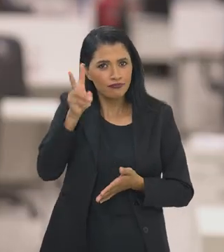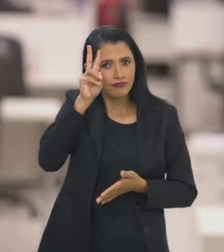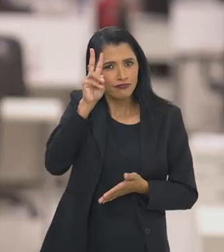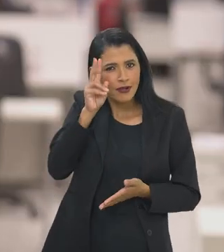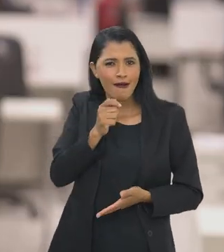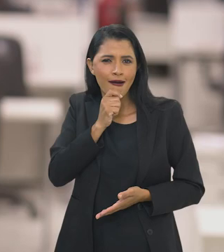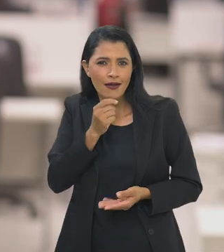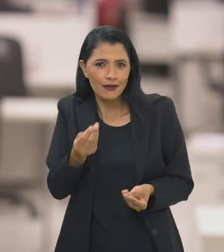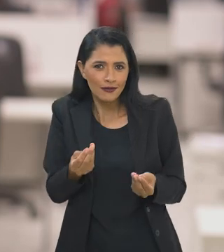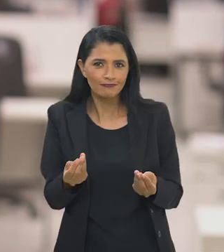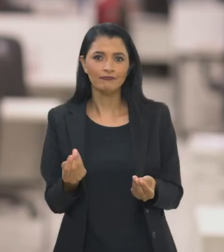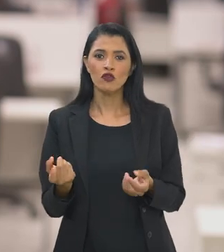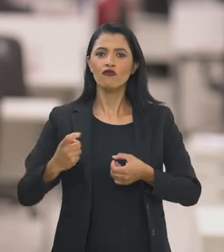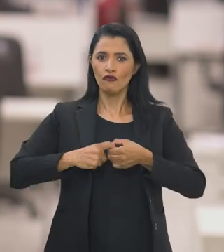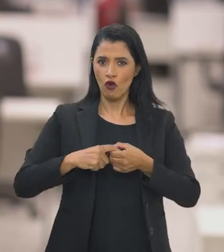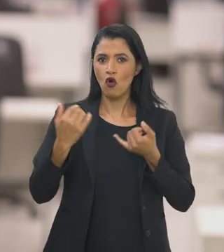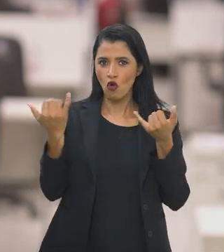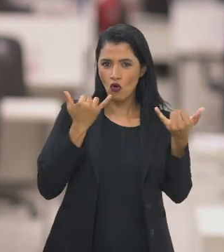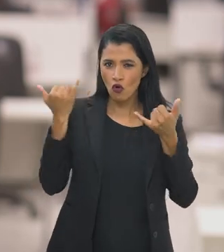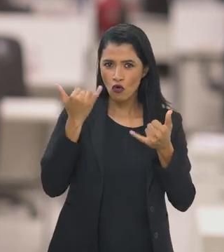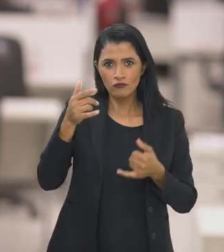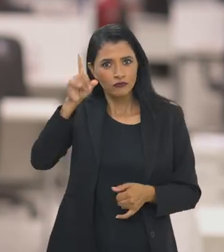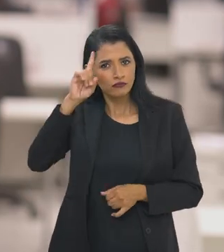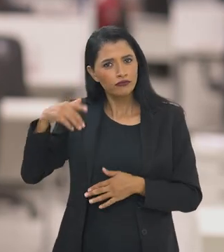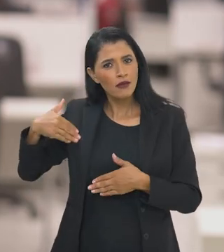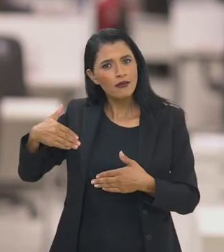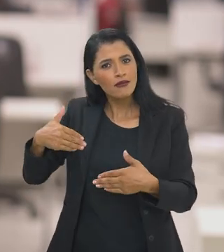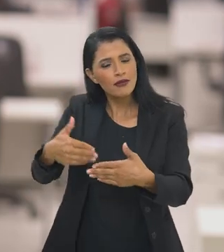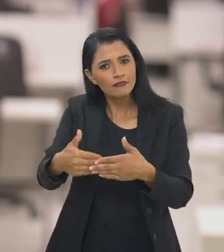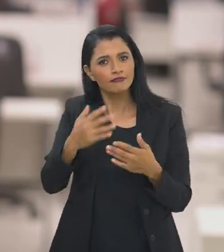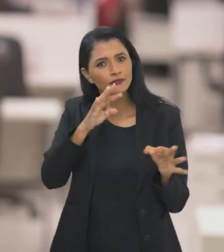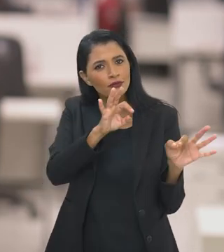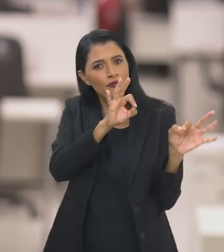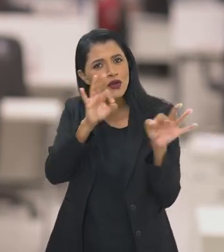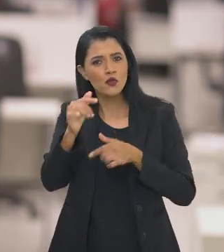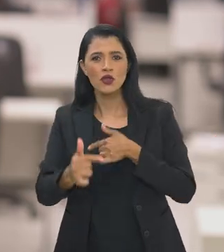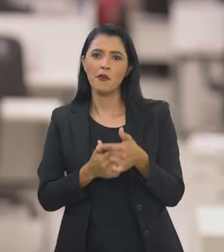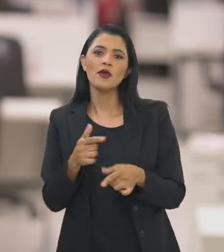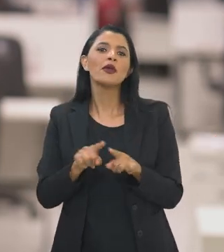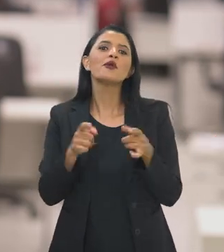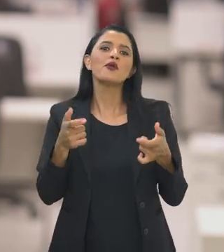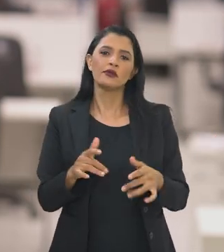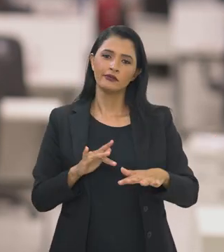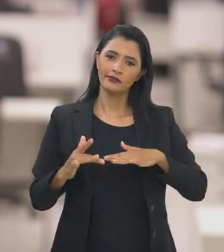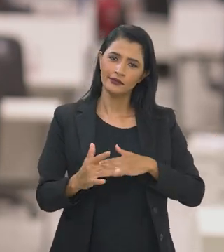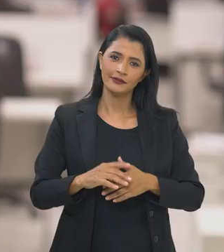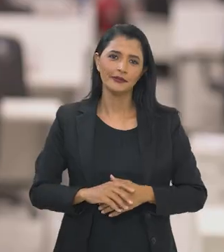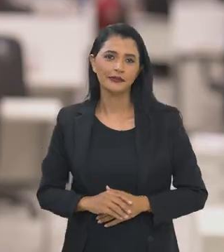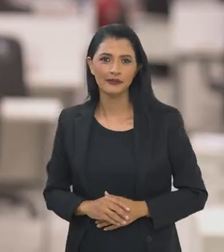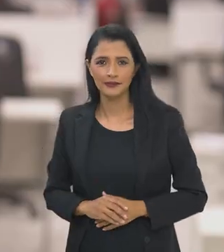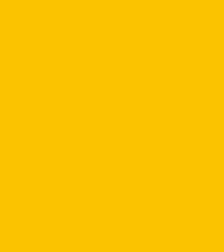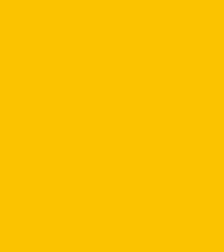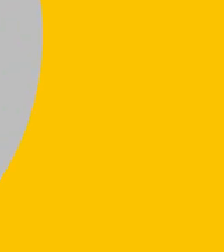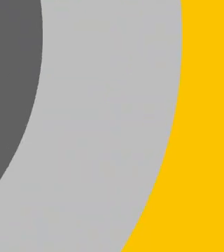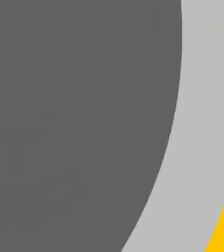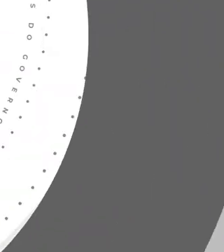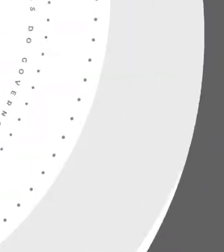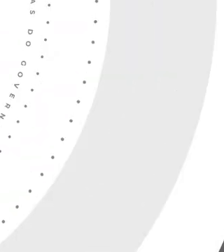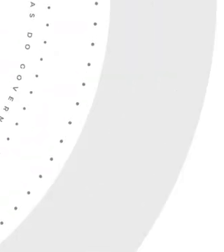apenas começando e a gente retorna com notícias diárias. Acompanhe o nosso trabalho também nas redes sociais.